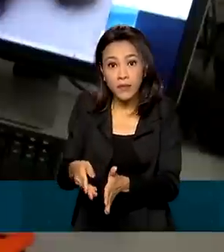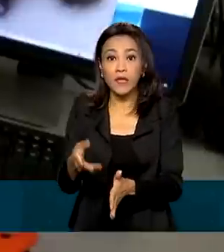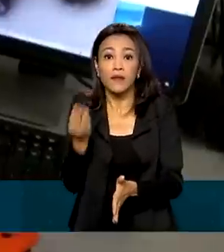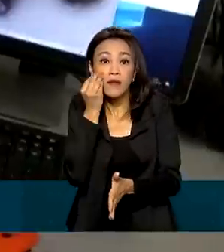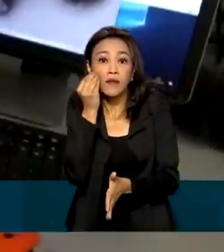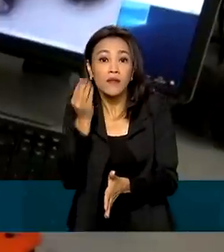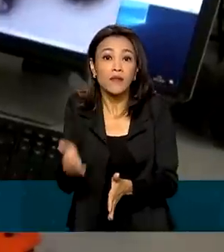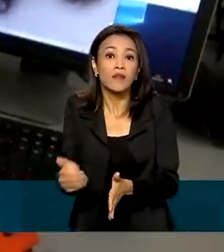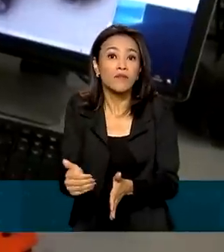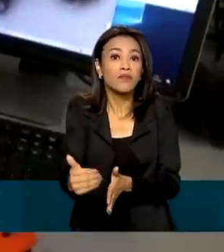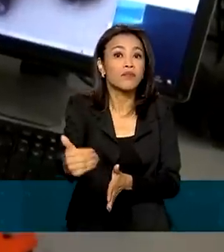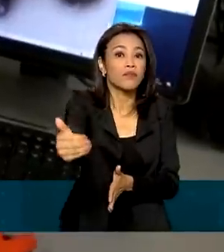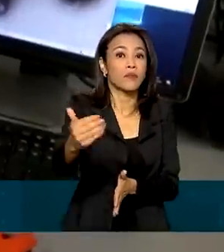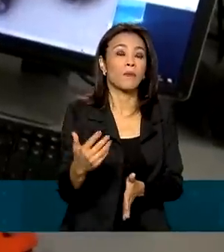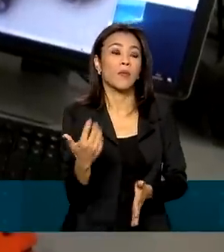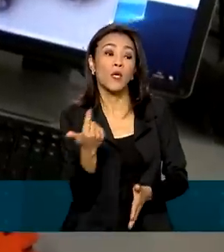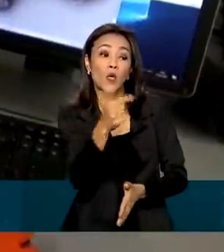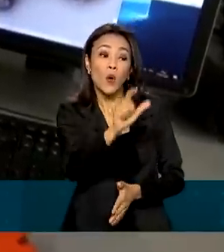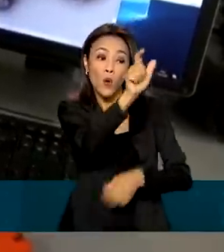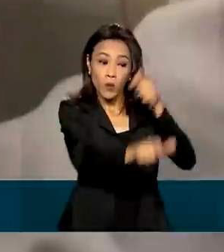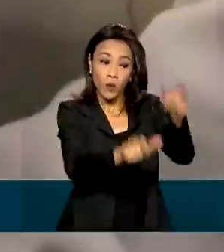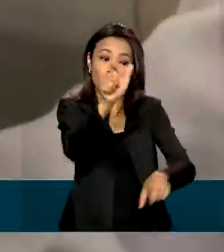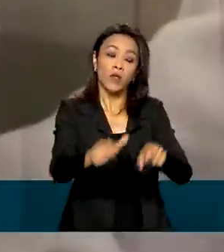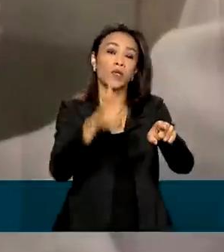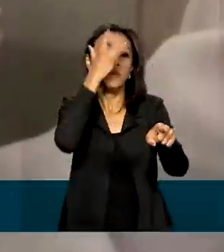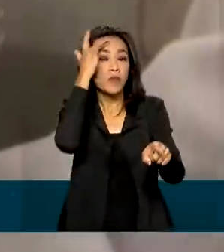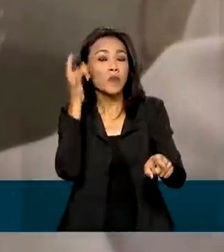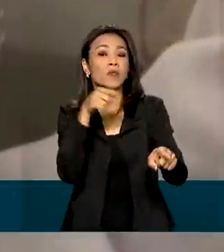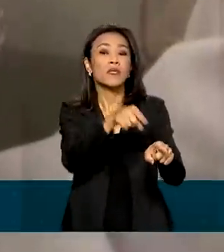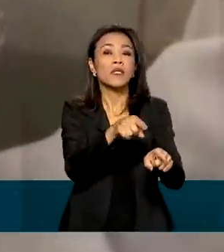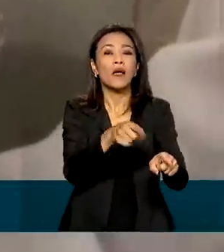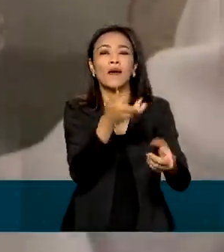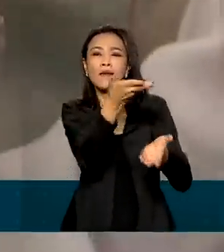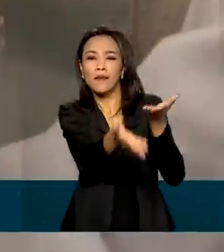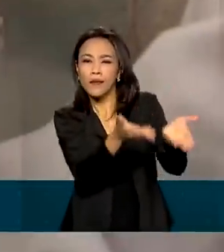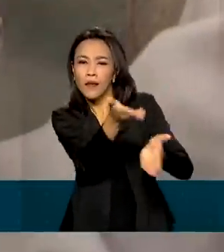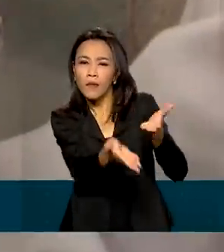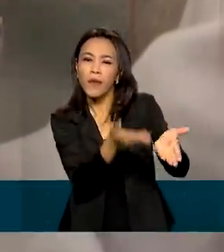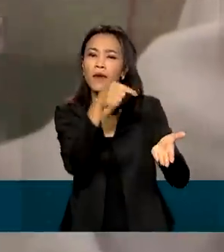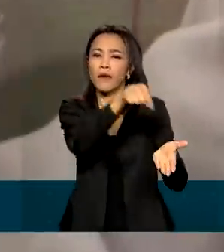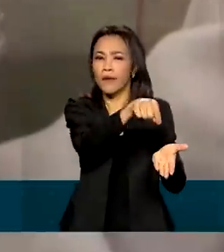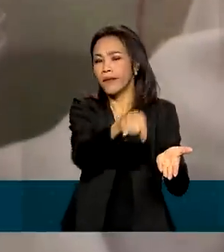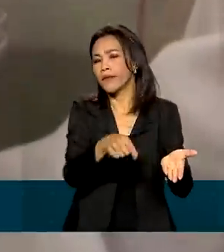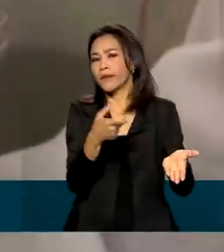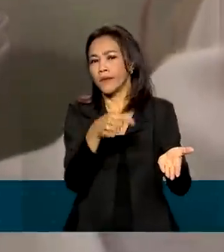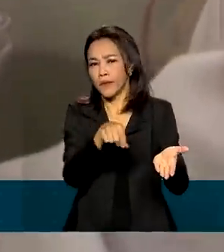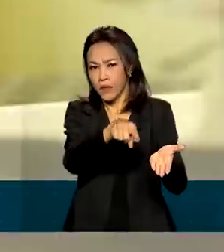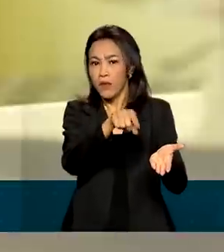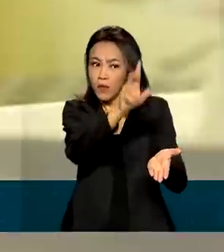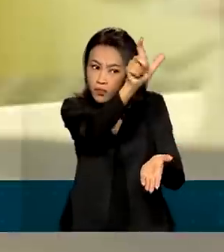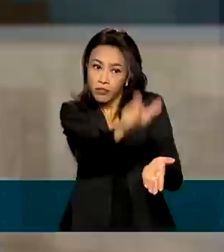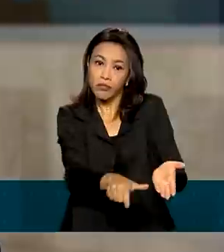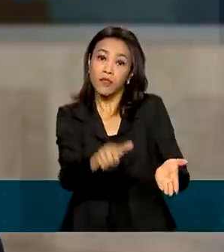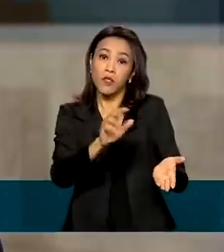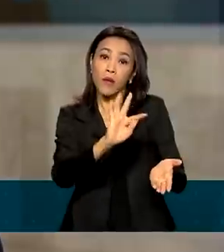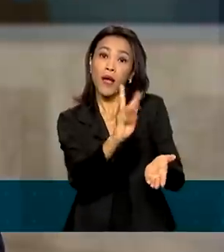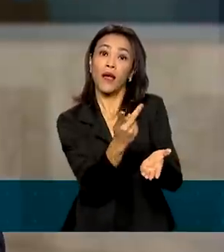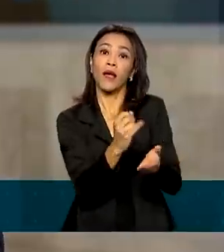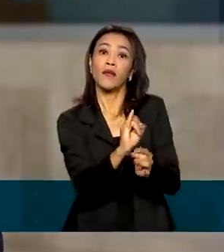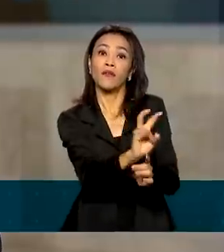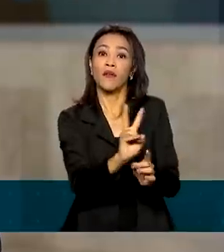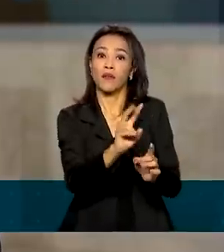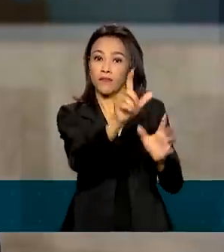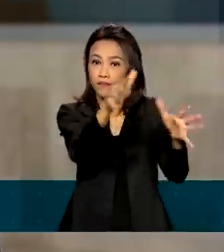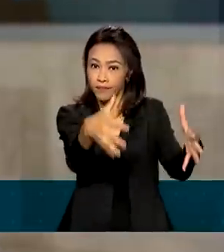pessoas em pré-exposição que fazem prevenção ou estão em tratamento com antirretroviral para HIV. O Ministério da